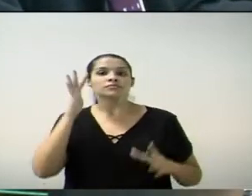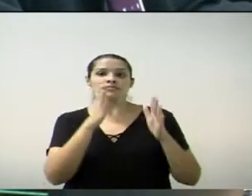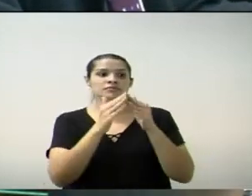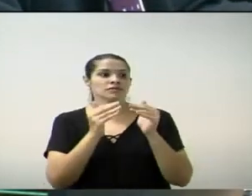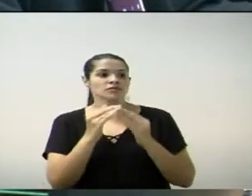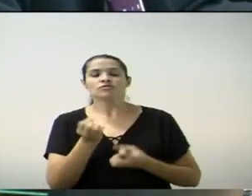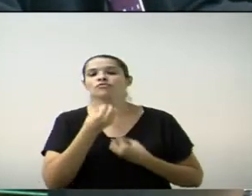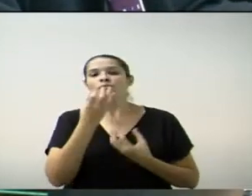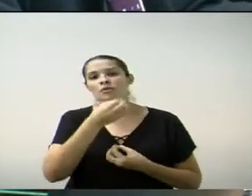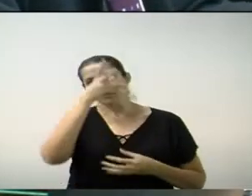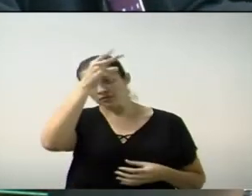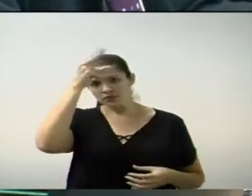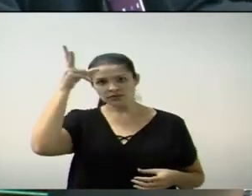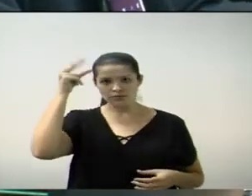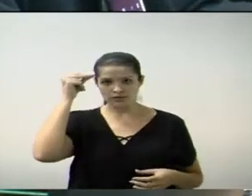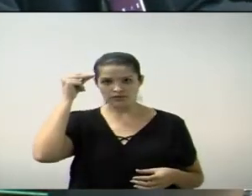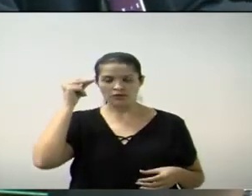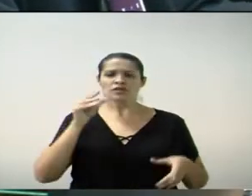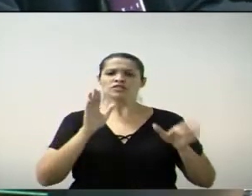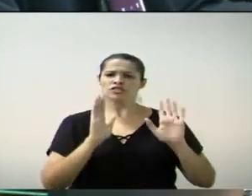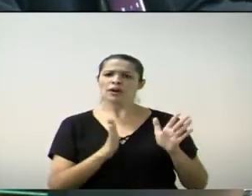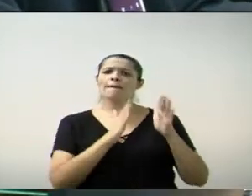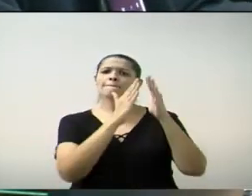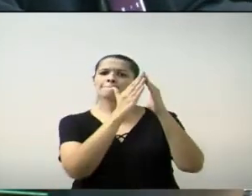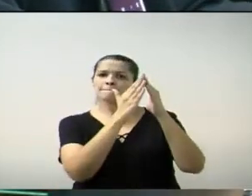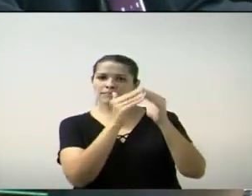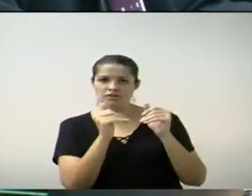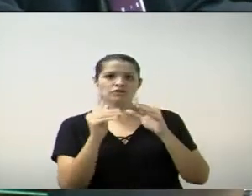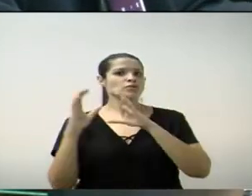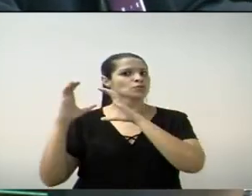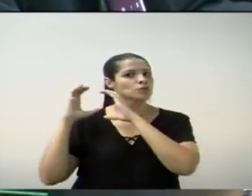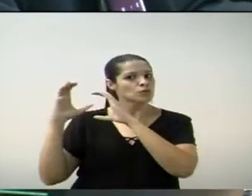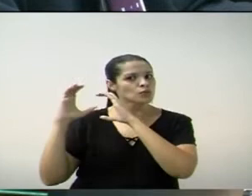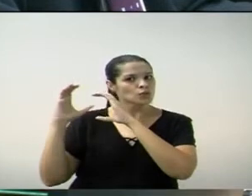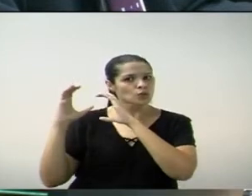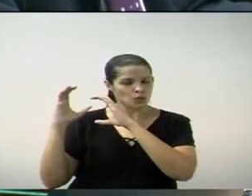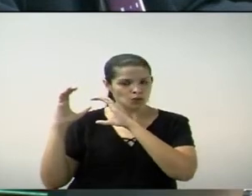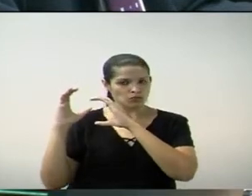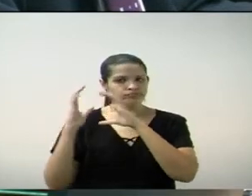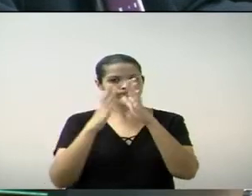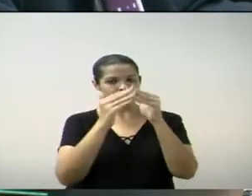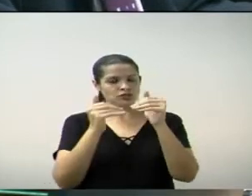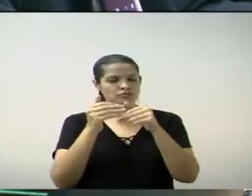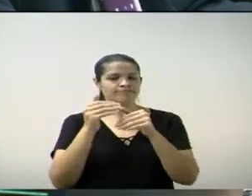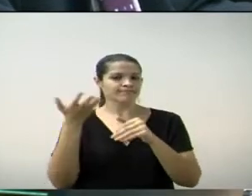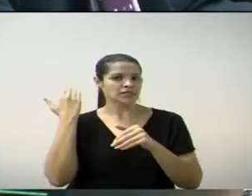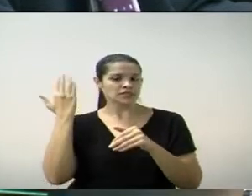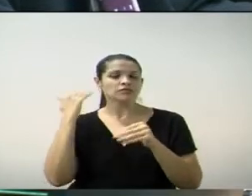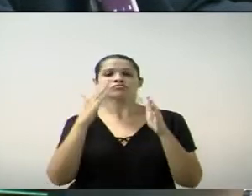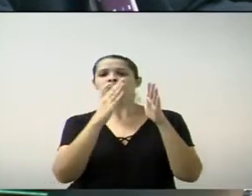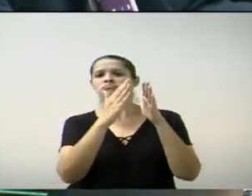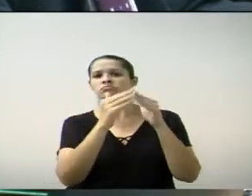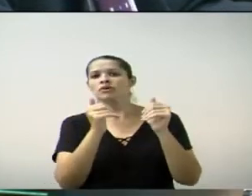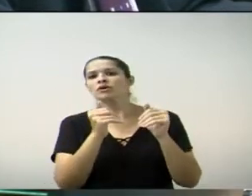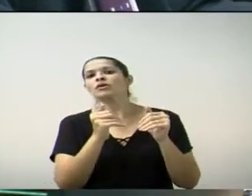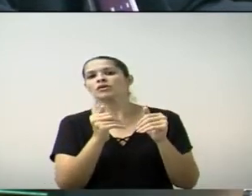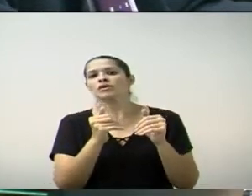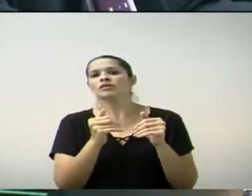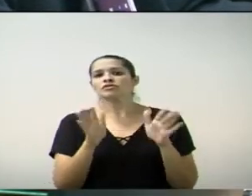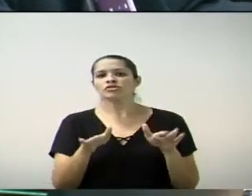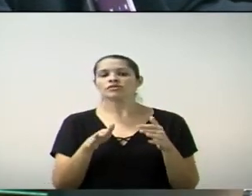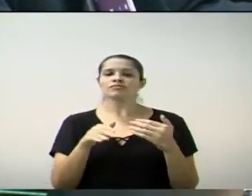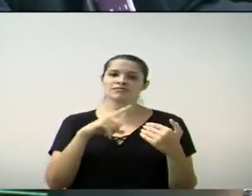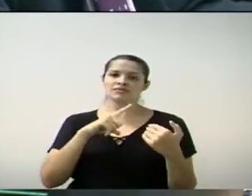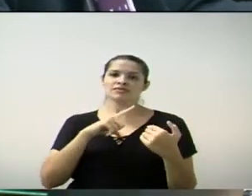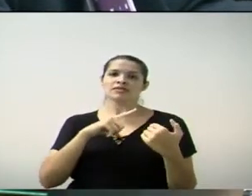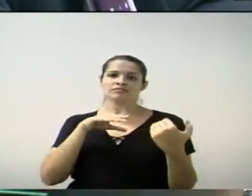sobre a indicação 136, de 17, do vereador Zé Coco, que propôs a inversão de sentido